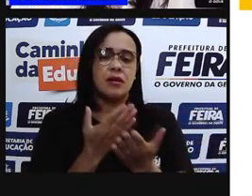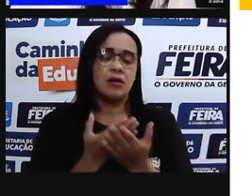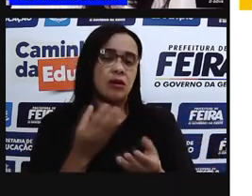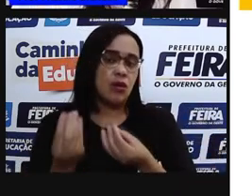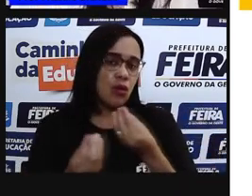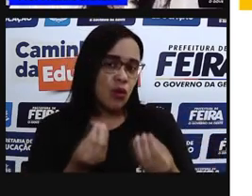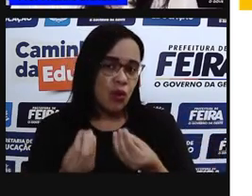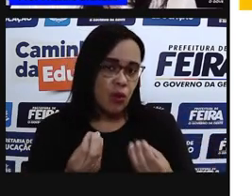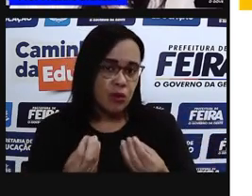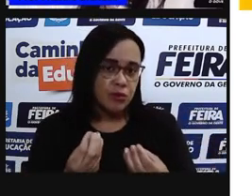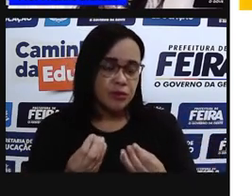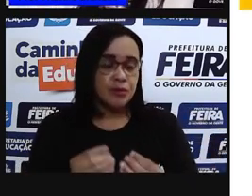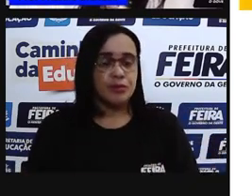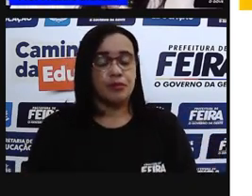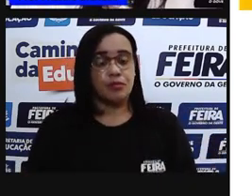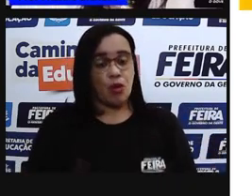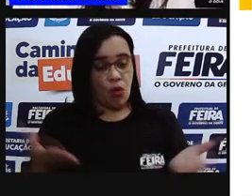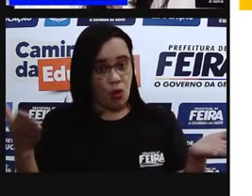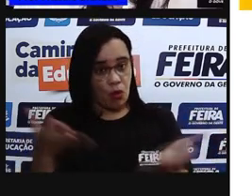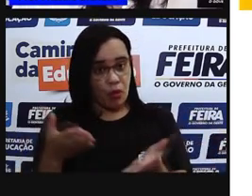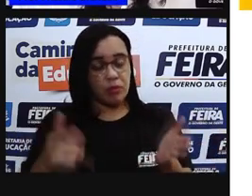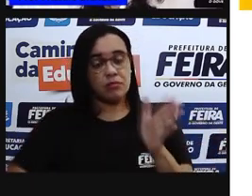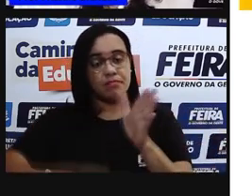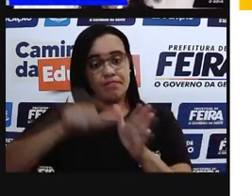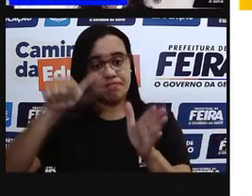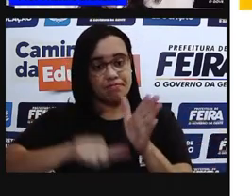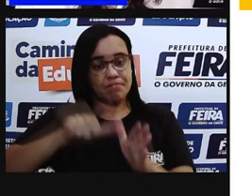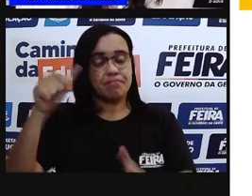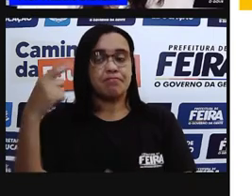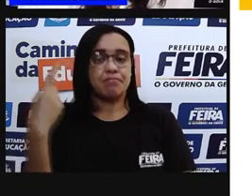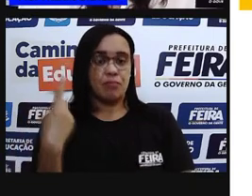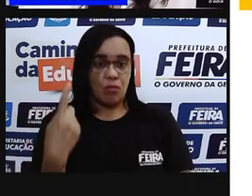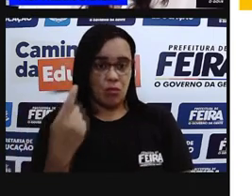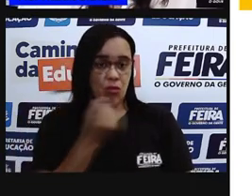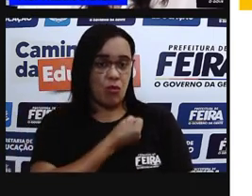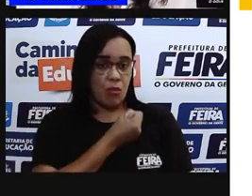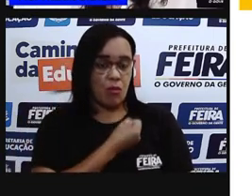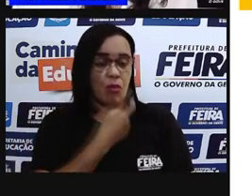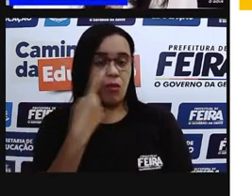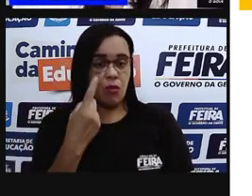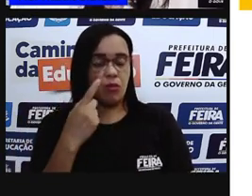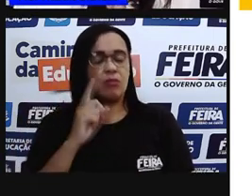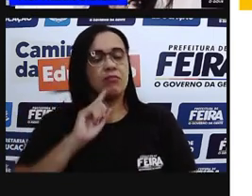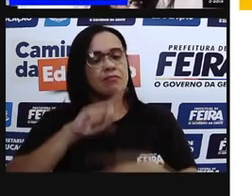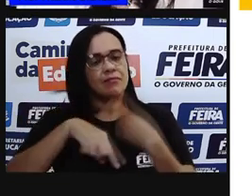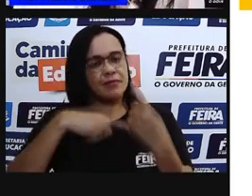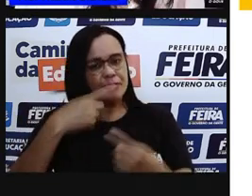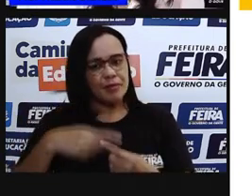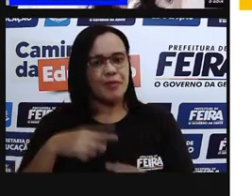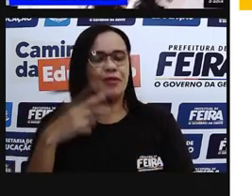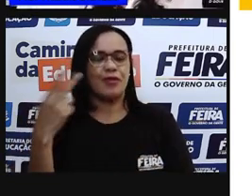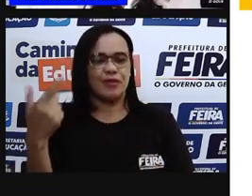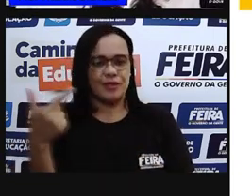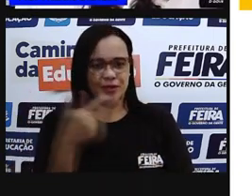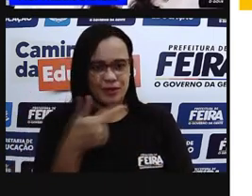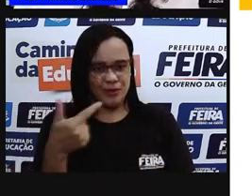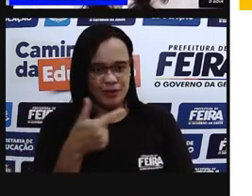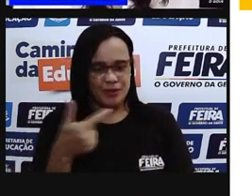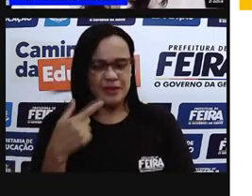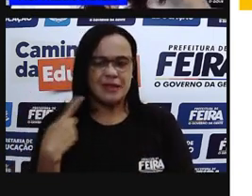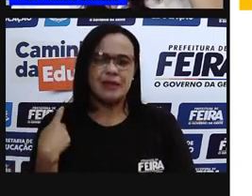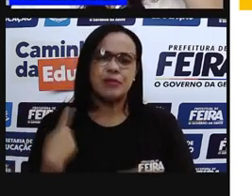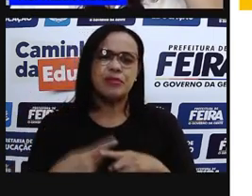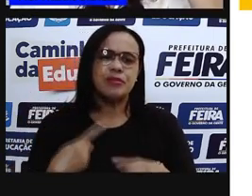segunda aula continuando esse tema Nossas Heranças. Para o porquê Nossas Heranças? Vejam bem, a gente